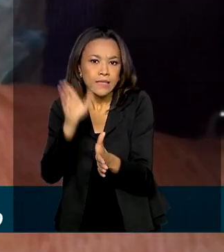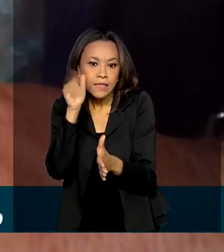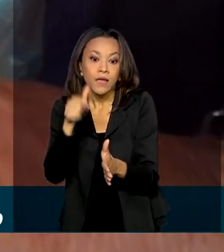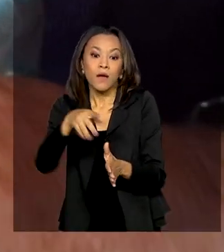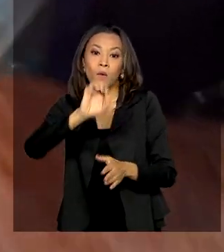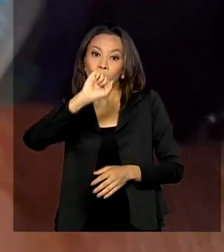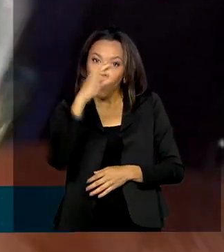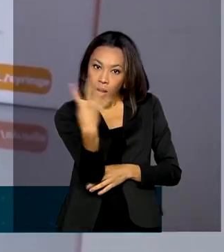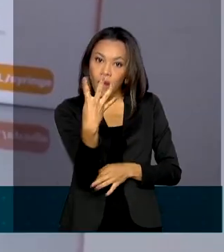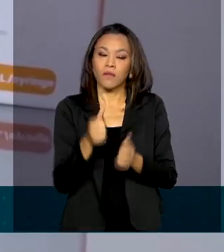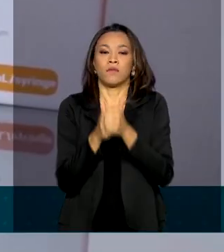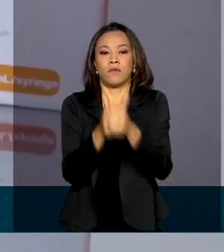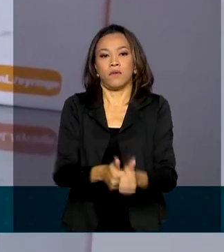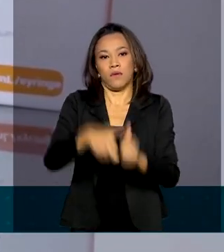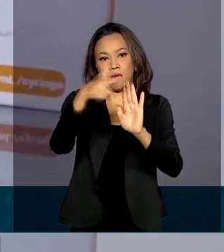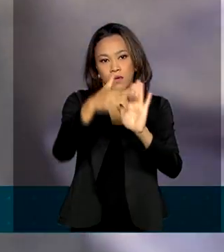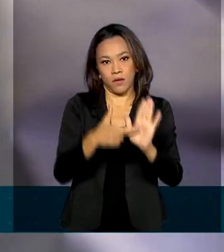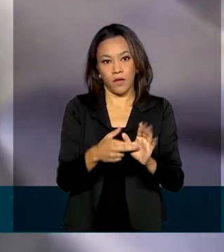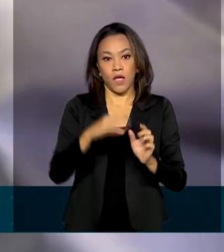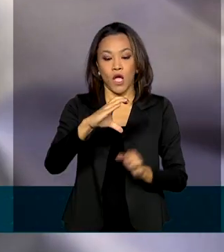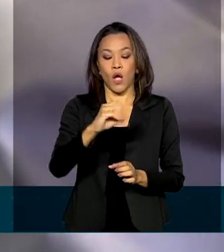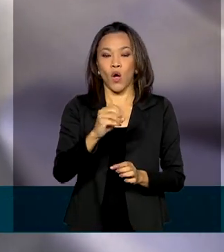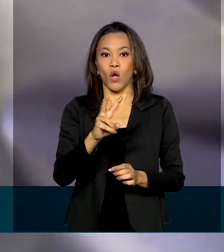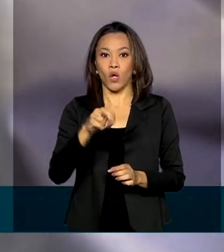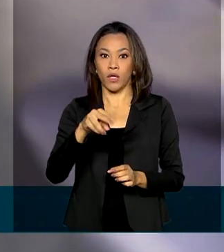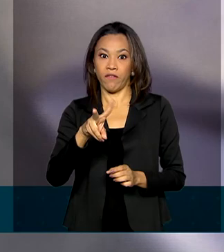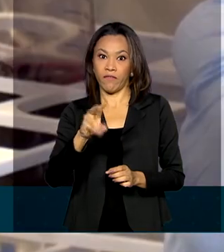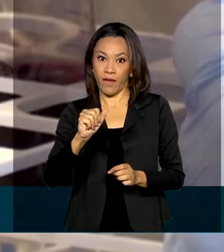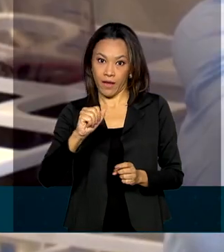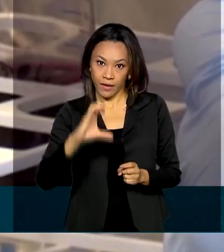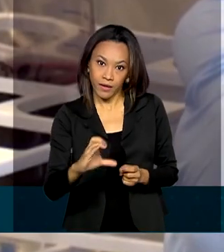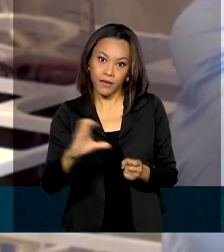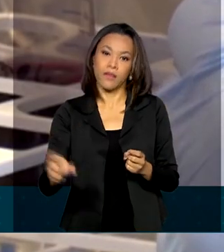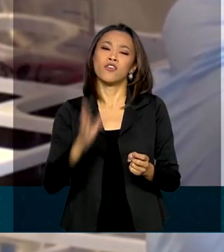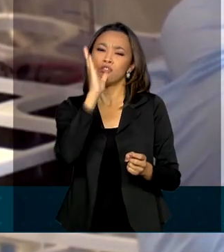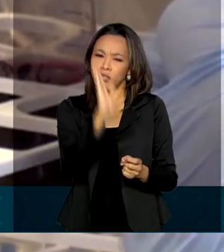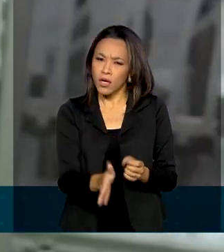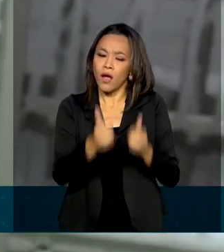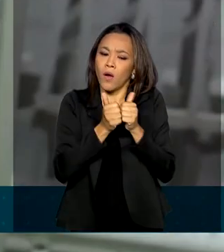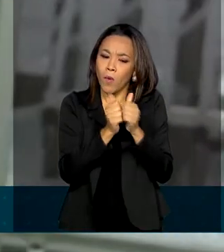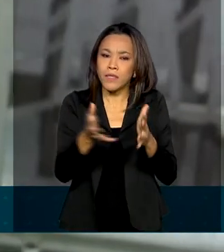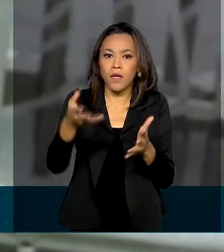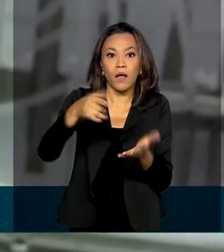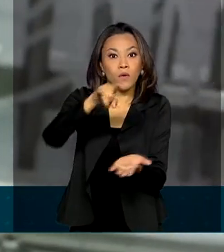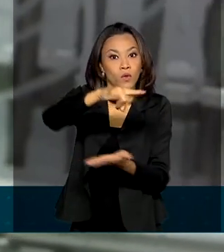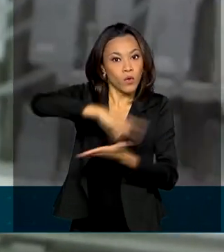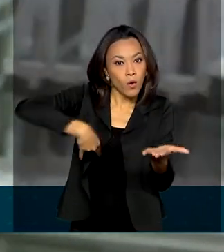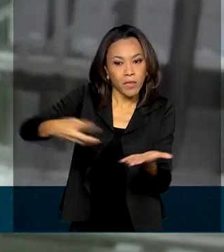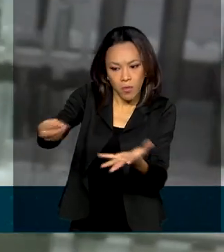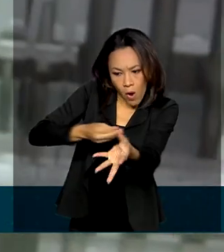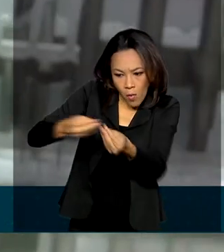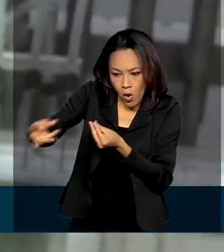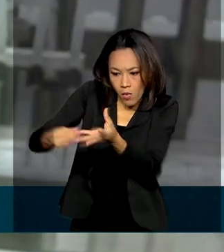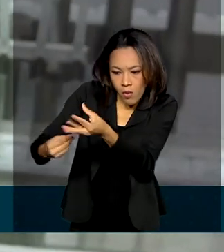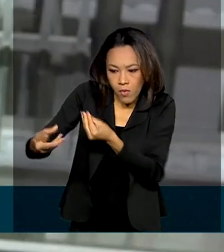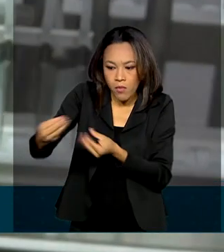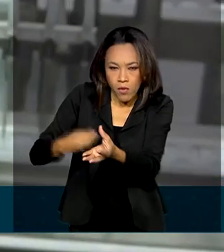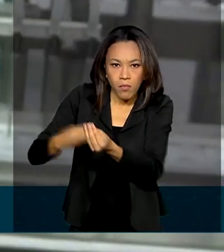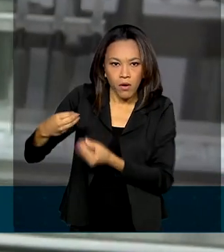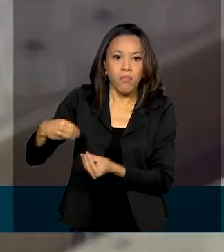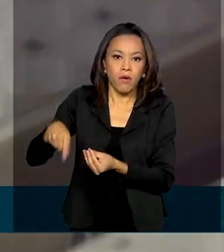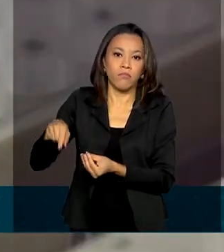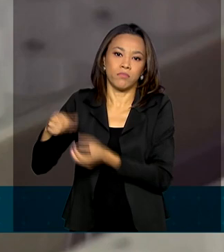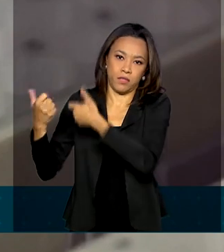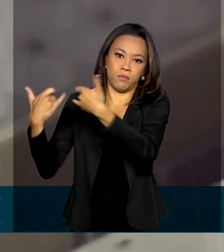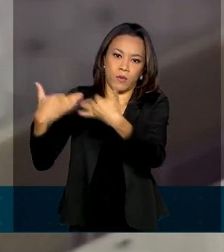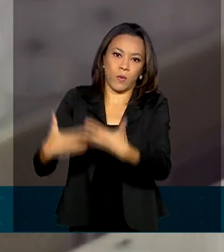atendem a este critério. A Coronavac e a vacina de Oxford, que já começaram a enviar partes da documentação exigida, segundo a